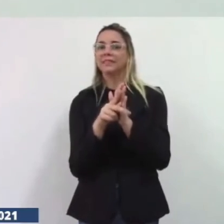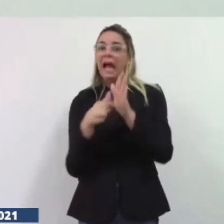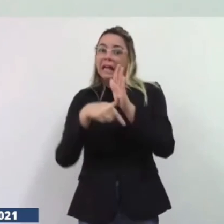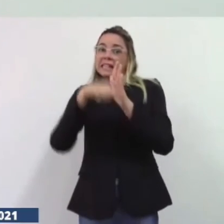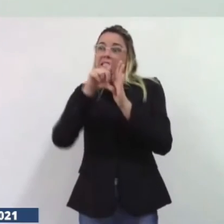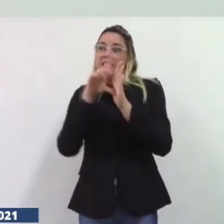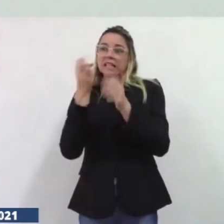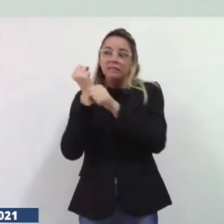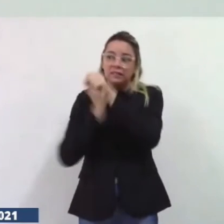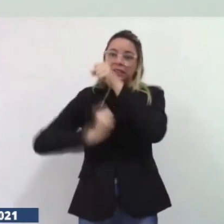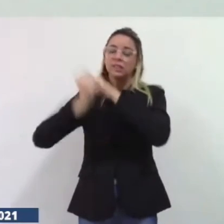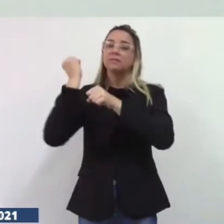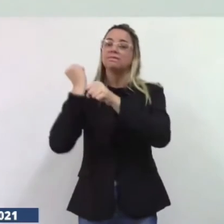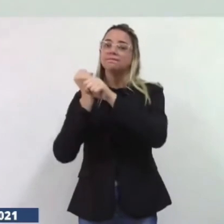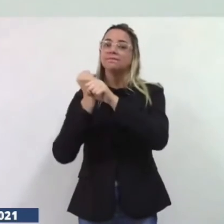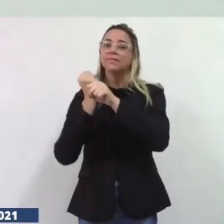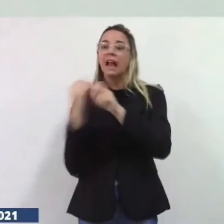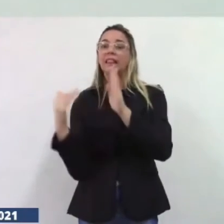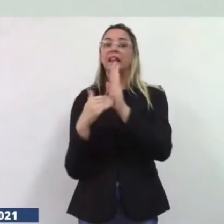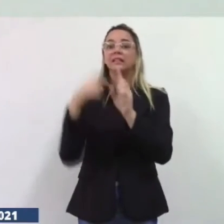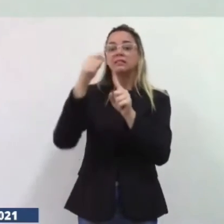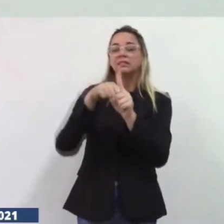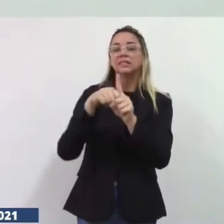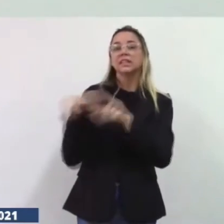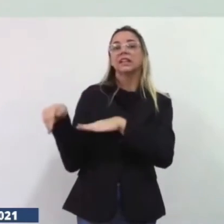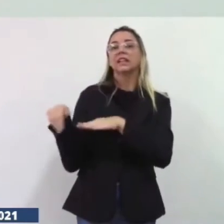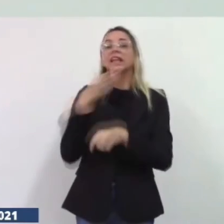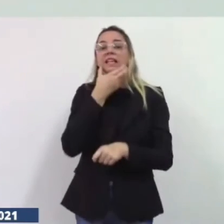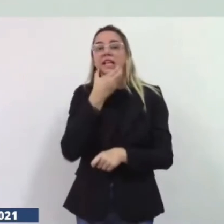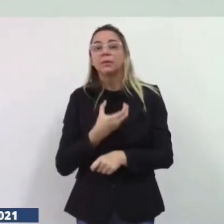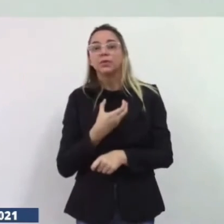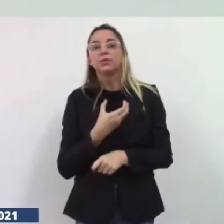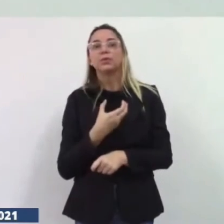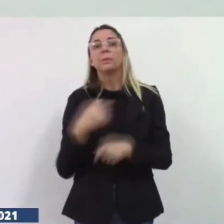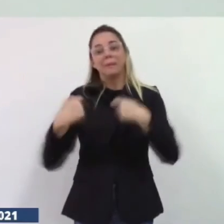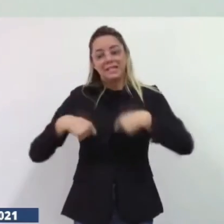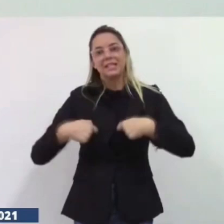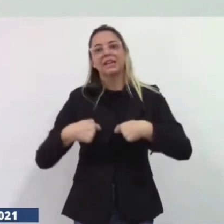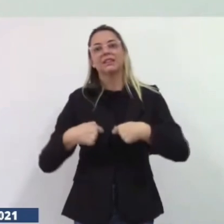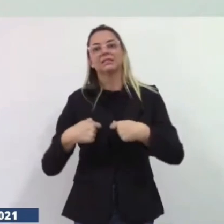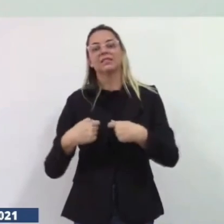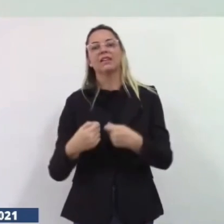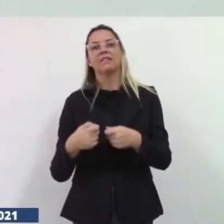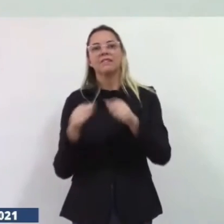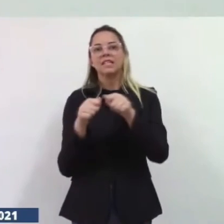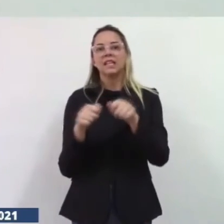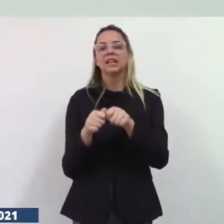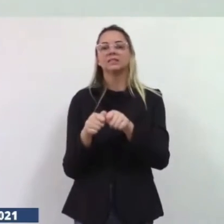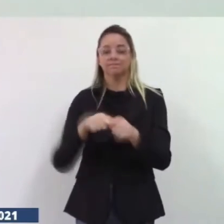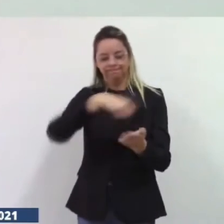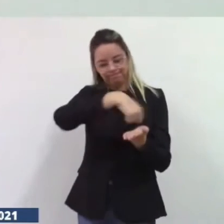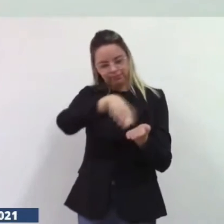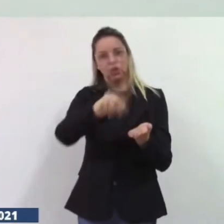para essas crianças especiais para ter a marcação para elas então veja aí